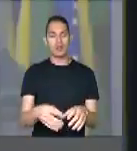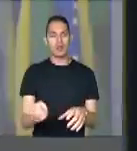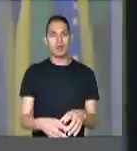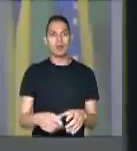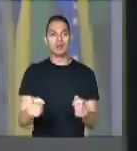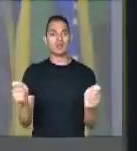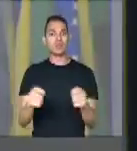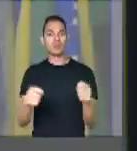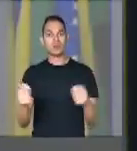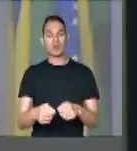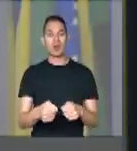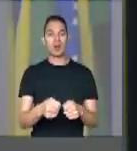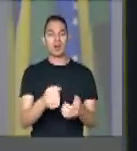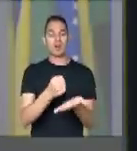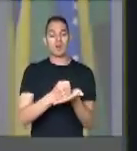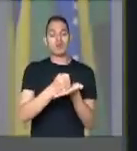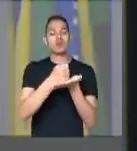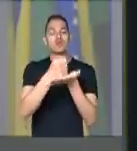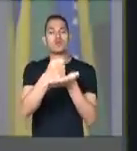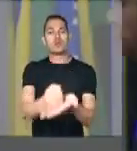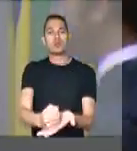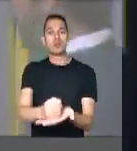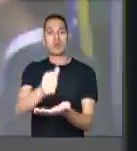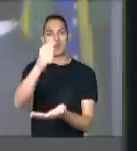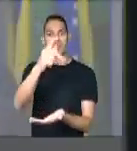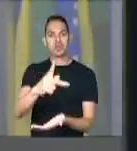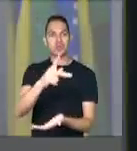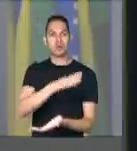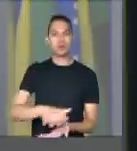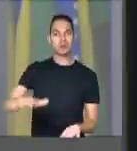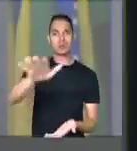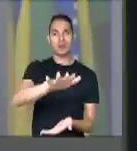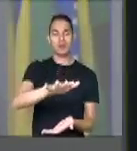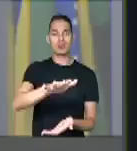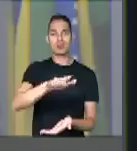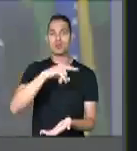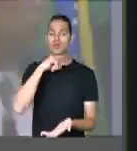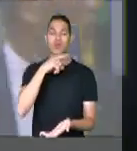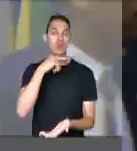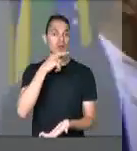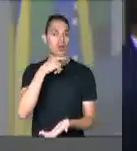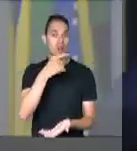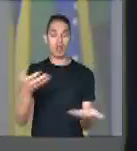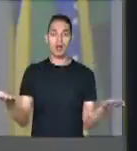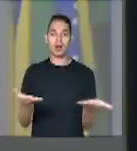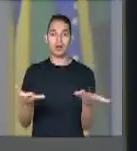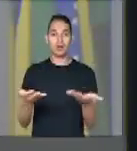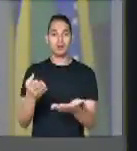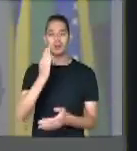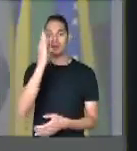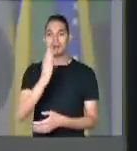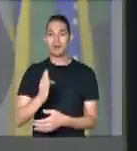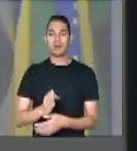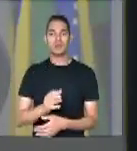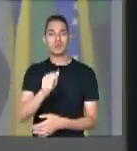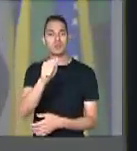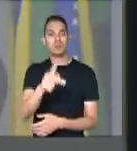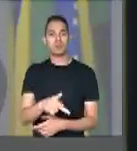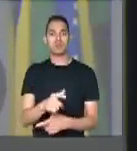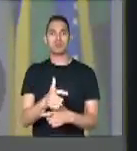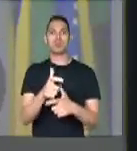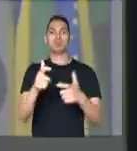para sustentar a gama de aposentados que existem hoje no país. E não